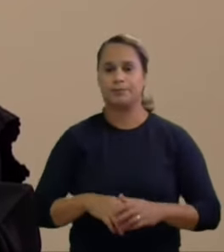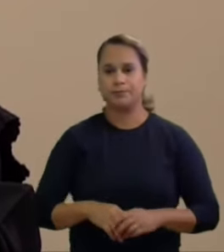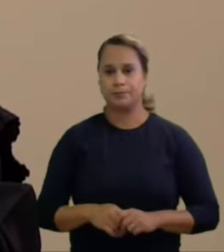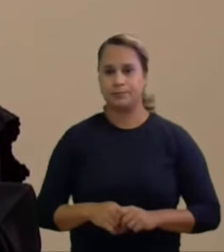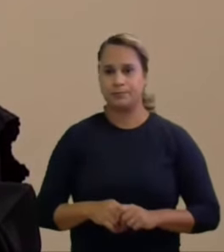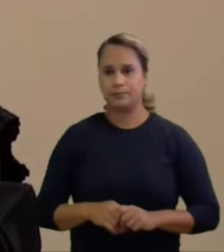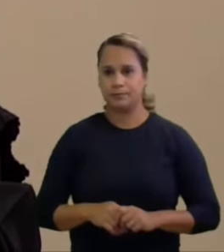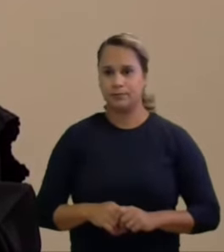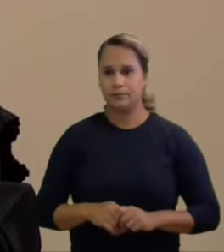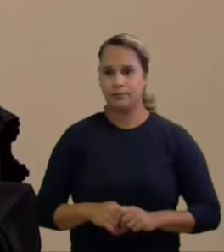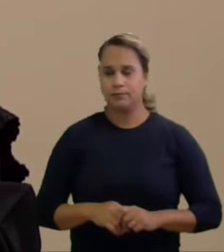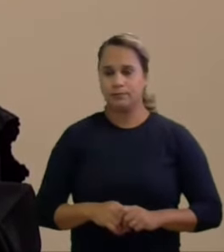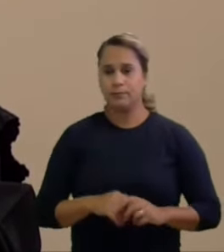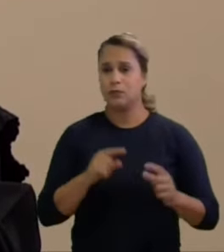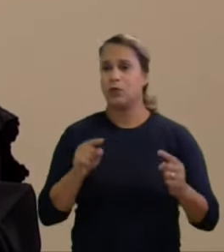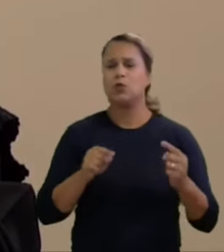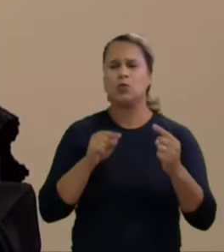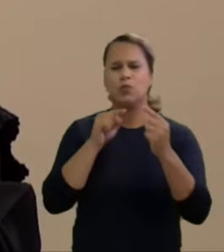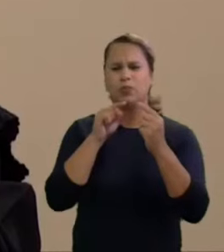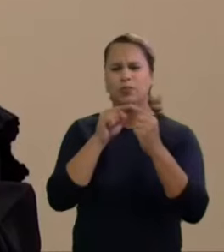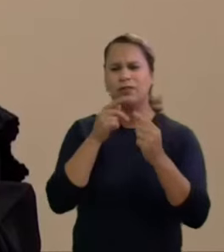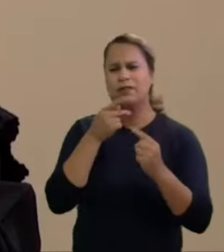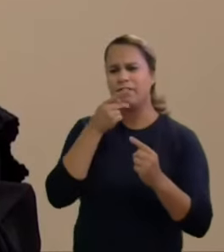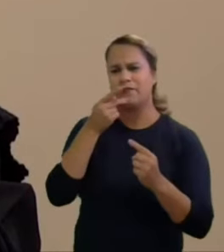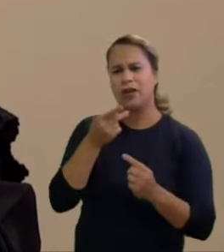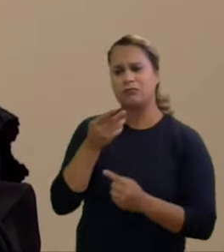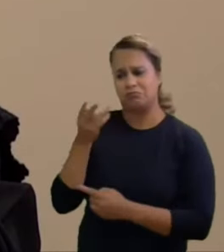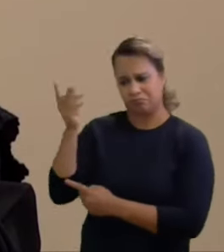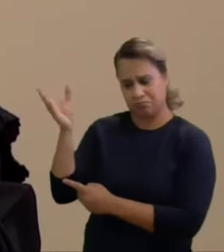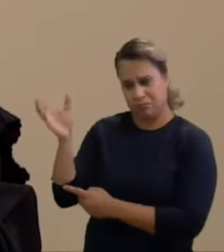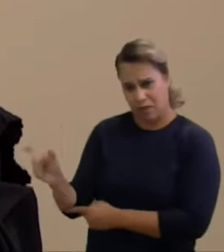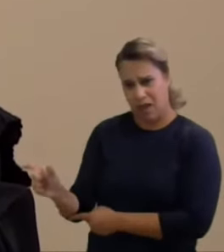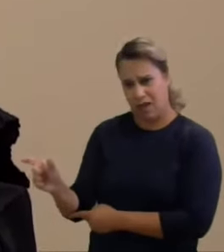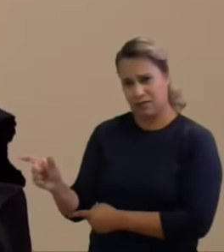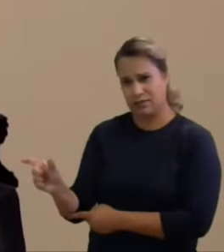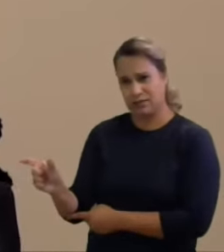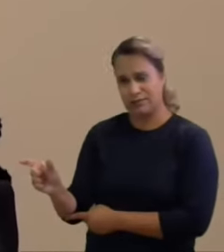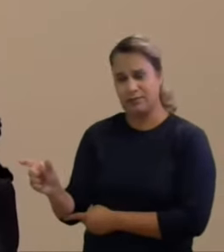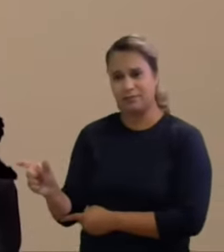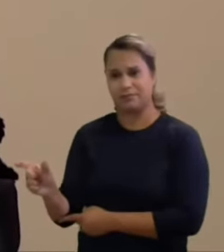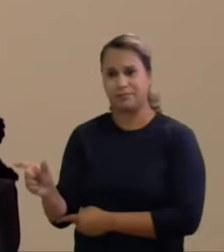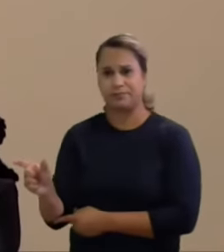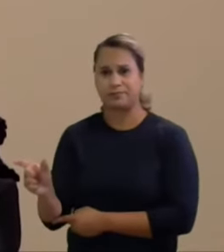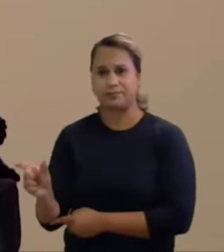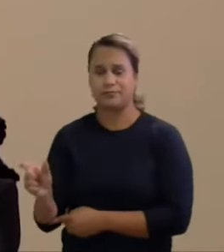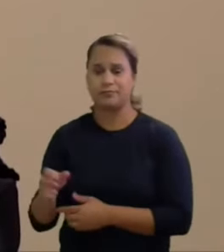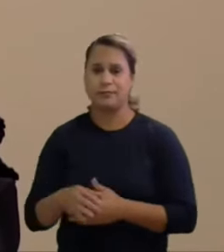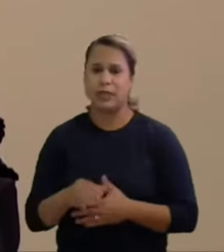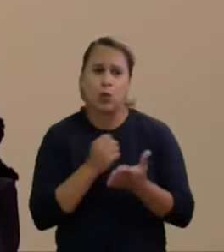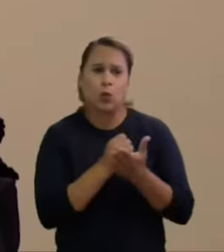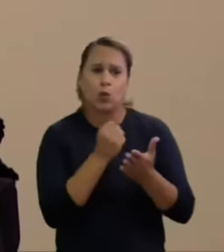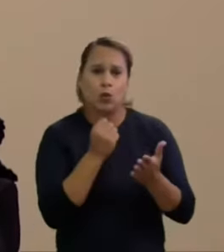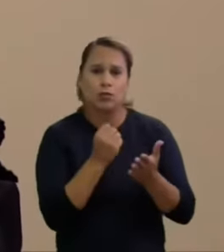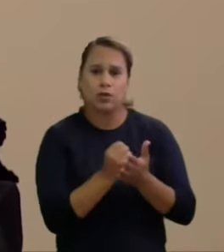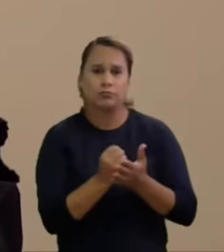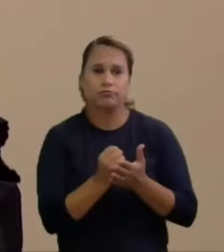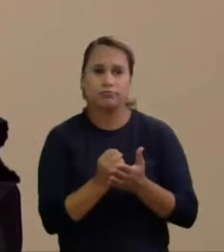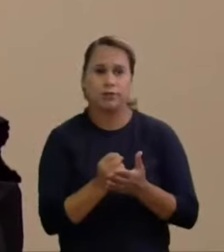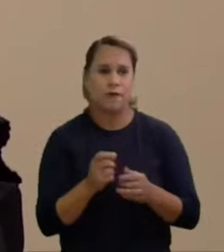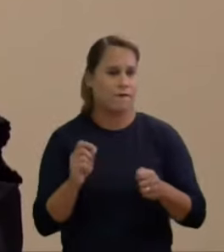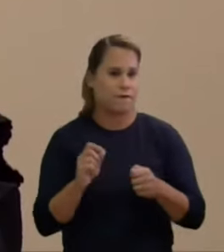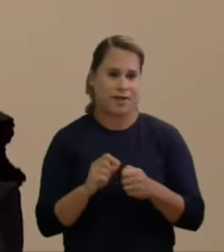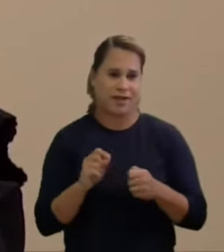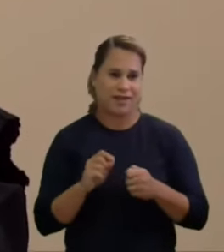para dizer que o Sérgio Moro gastou esses R$14,8 milhões, só que esse contrato não foi nem executado, nunca foi